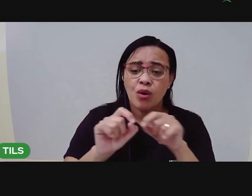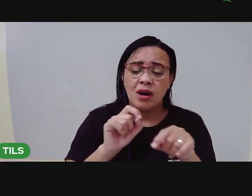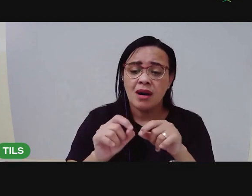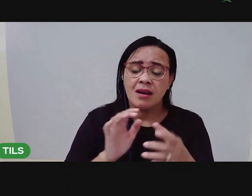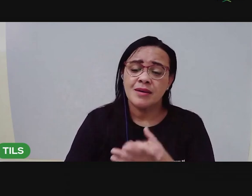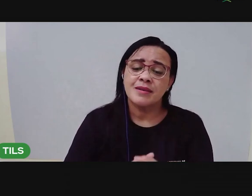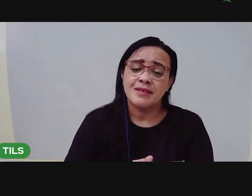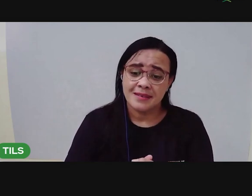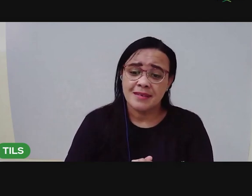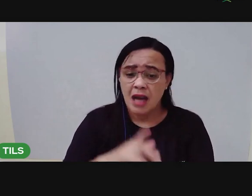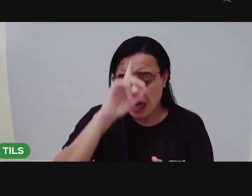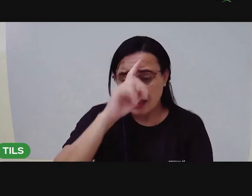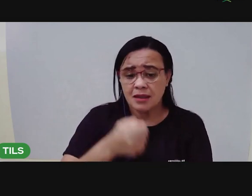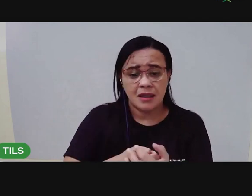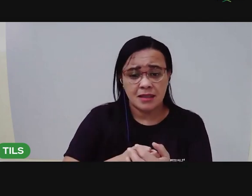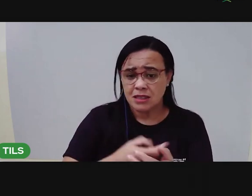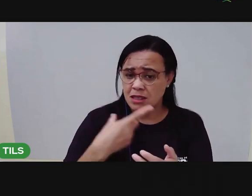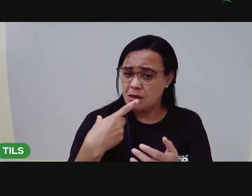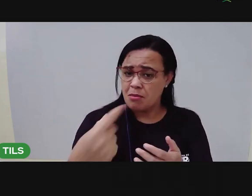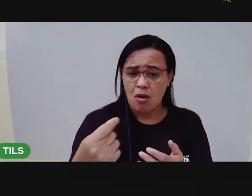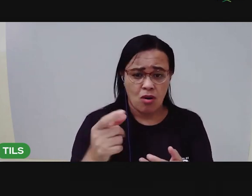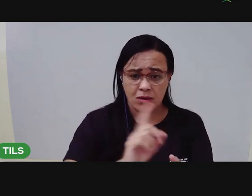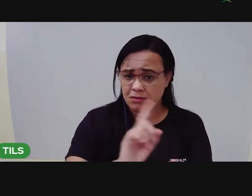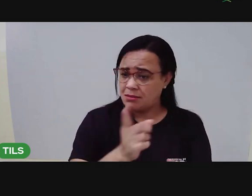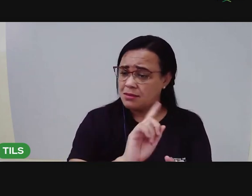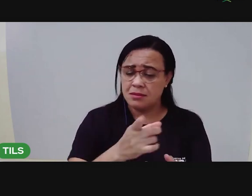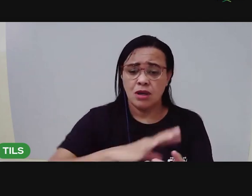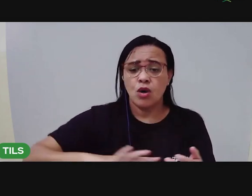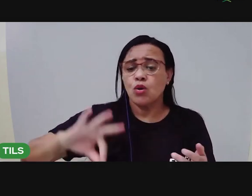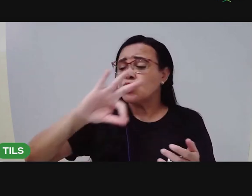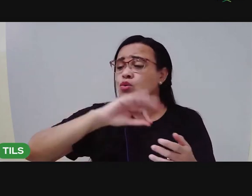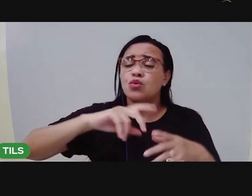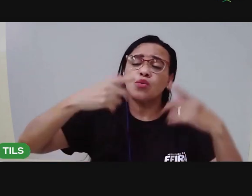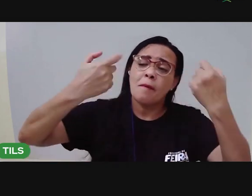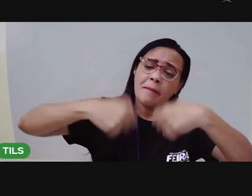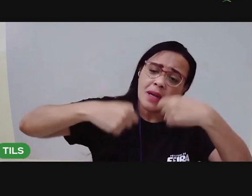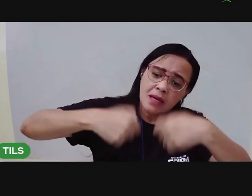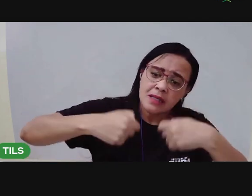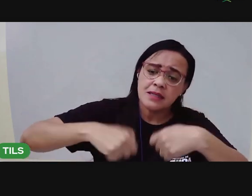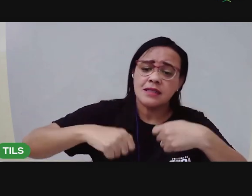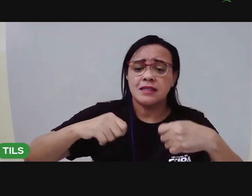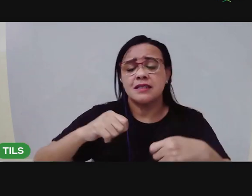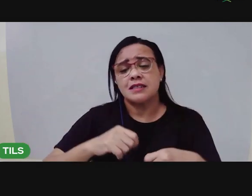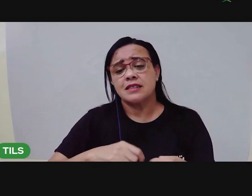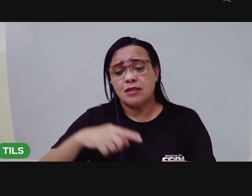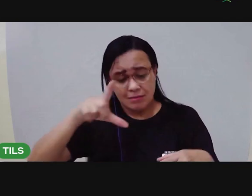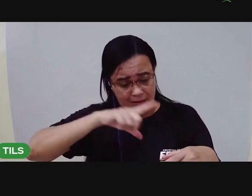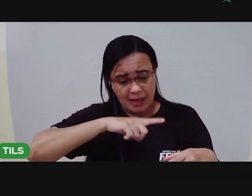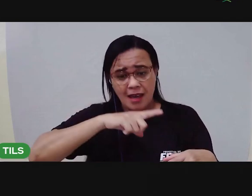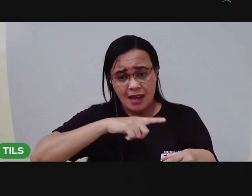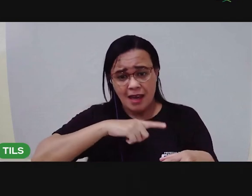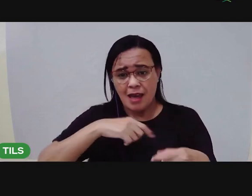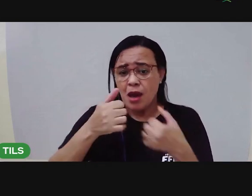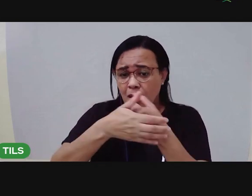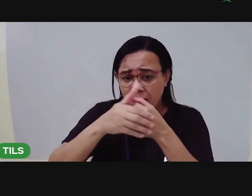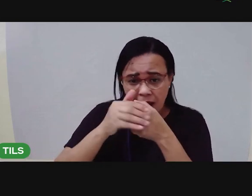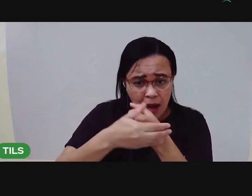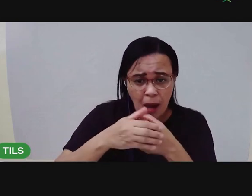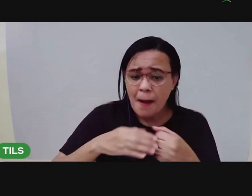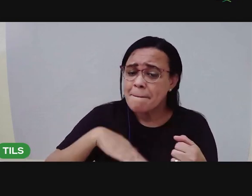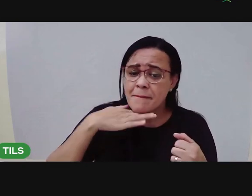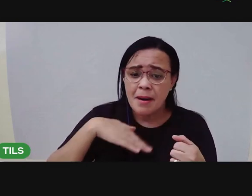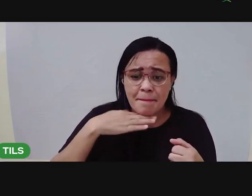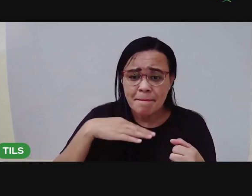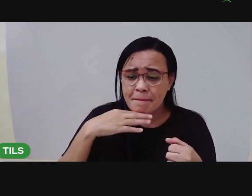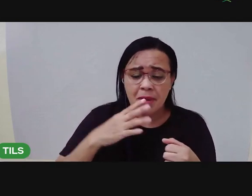decidiu que não ia mais embora. Já que tudo o ele precisava. O carinho da mãe. O aconchego de todas as coisas.